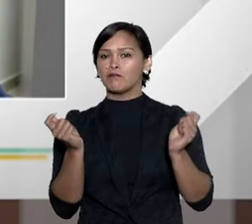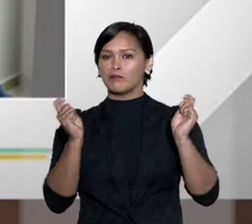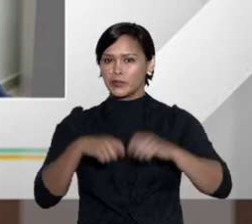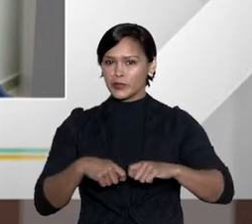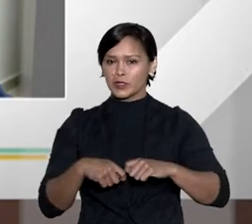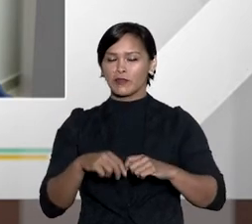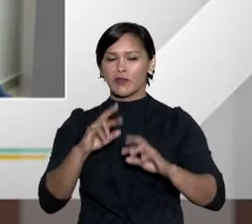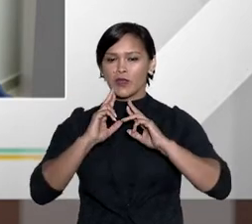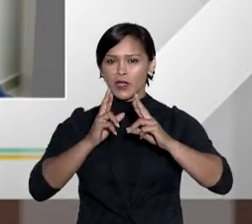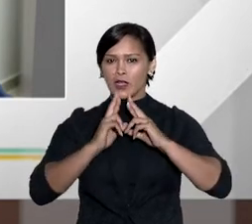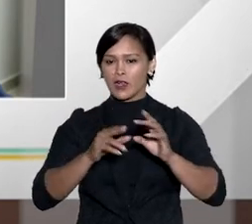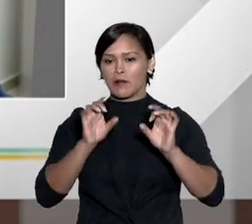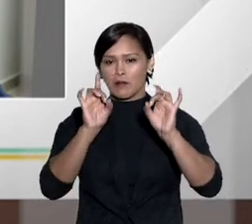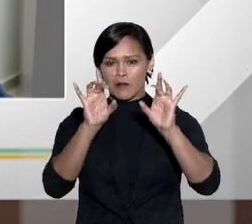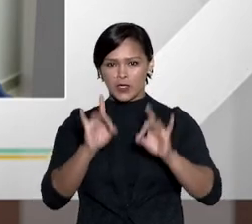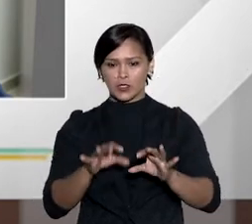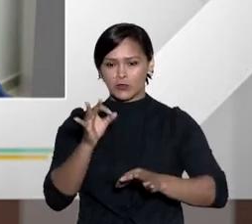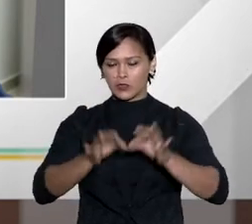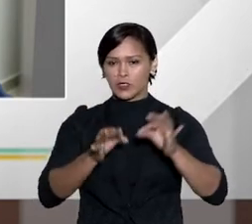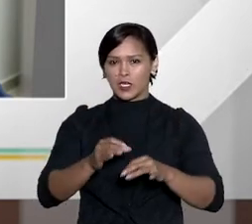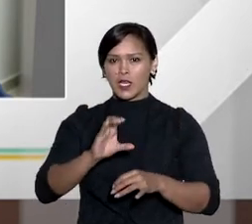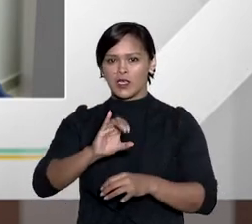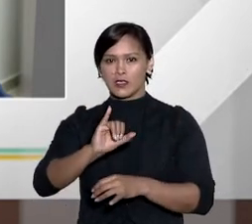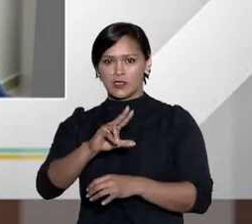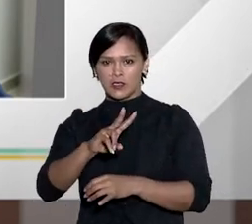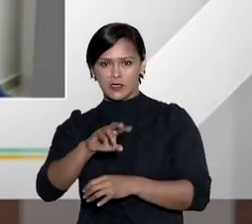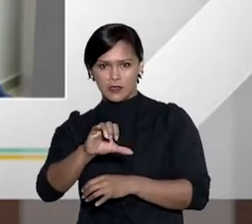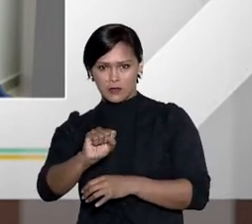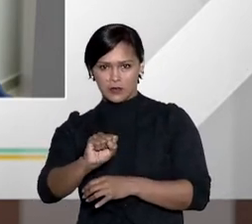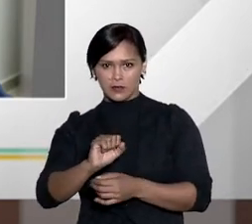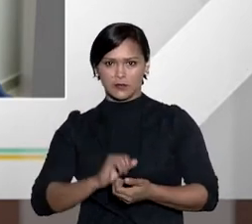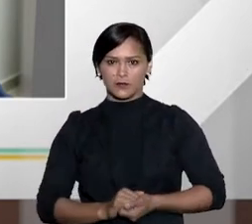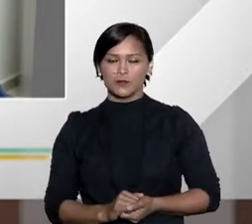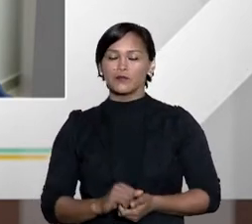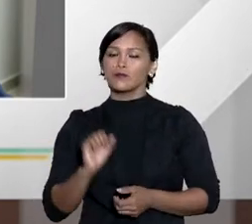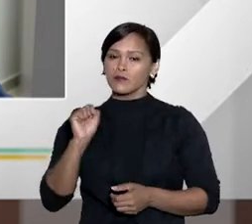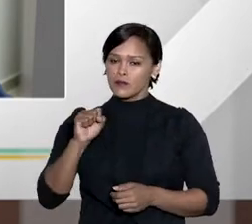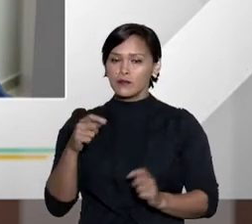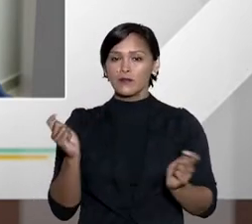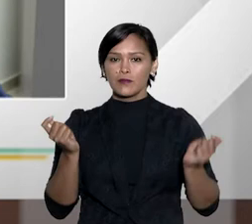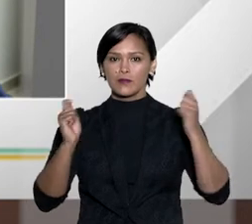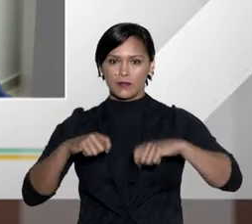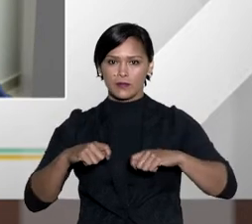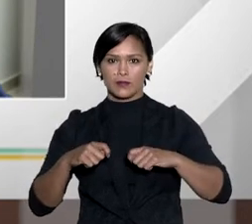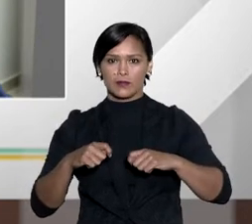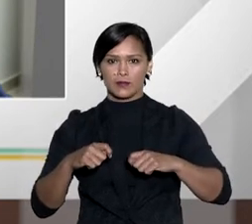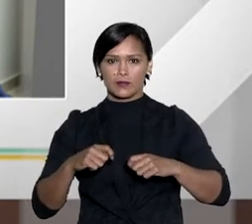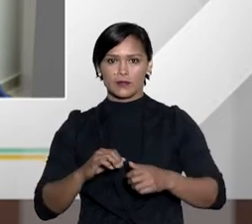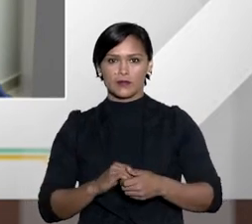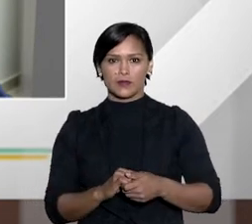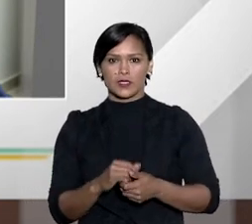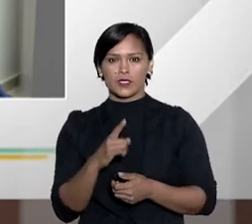que supere 40 salários mínimos mesmo assim é possível se reclamar nos juizados especiais cíveis?